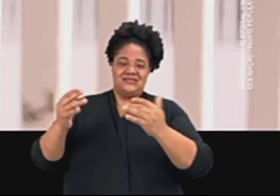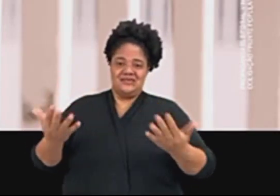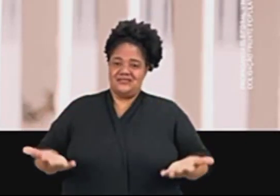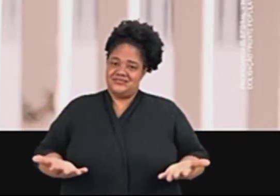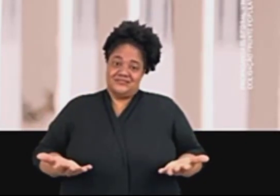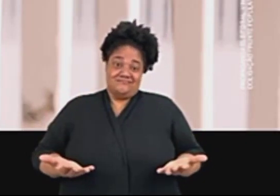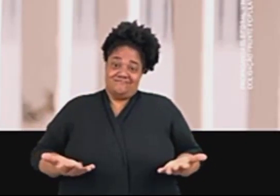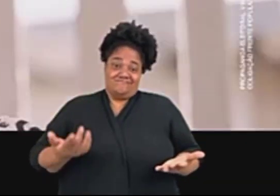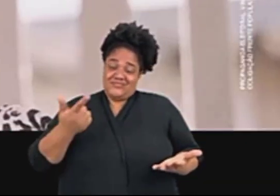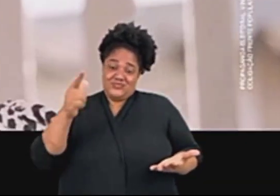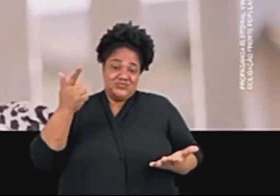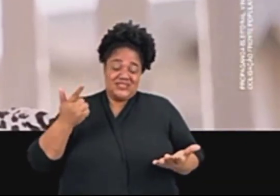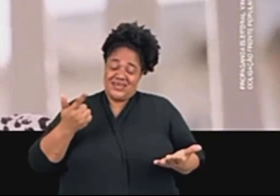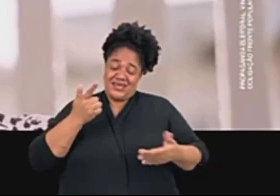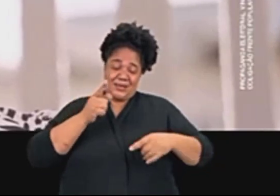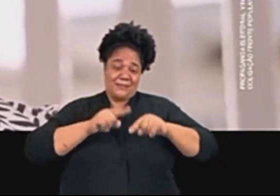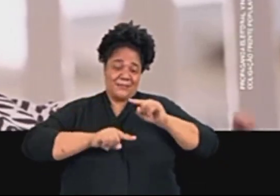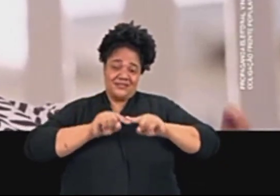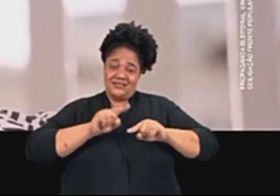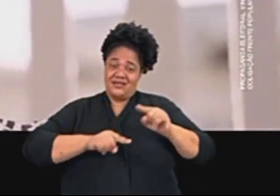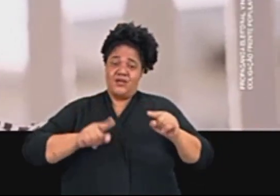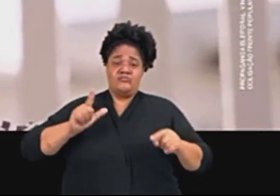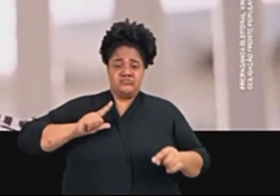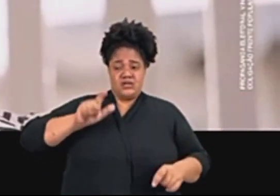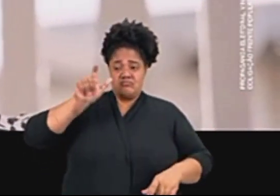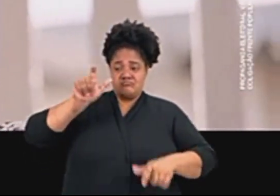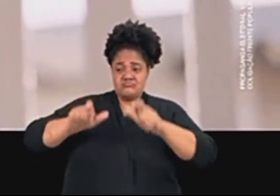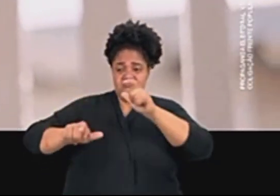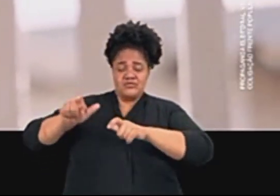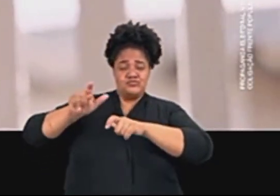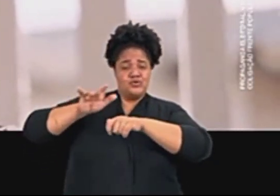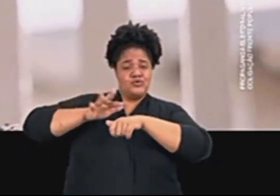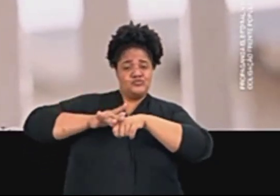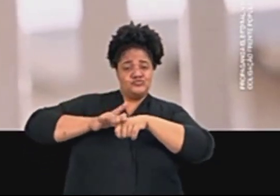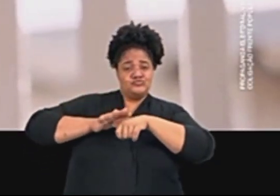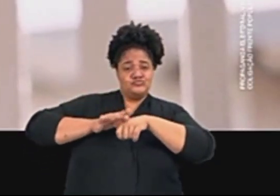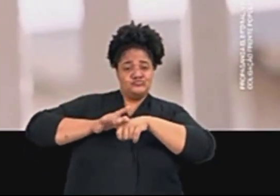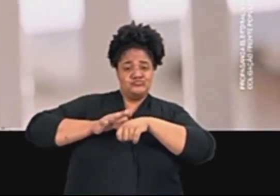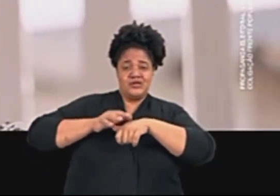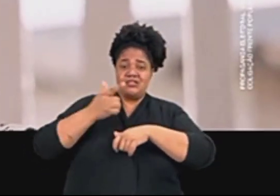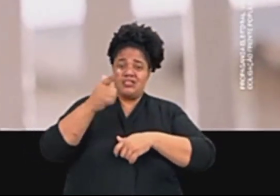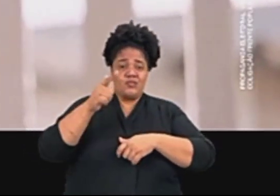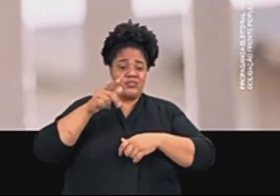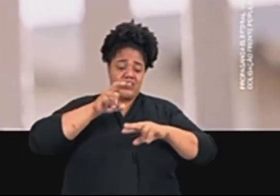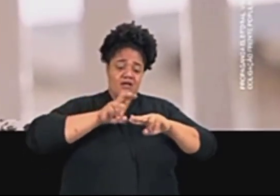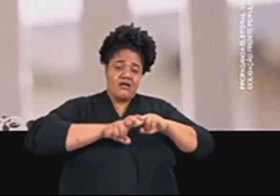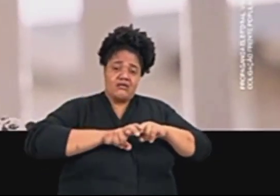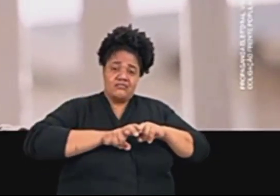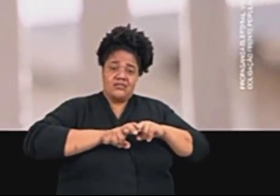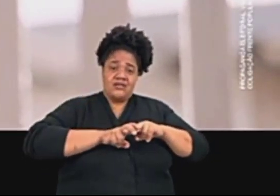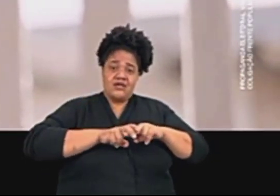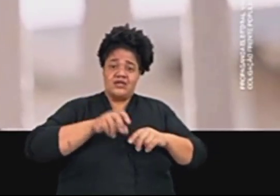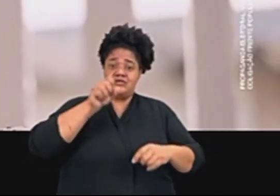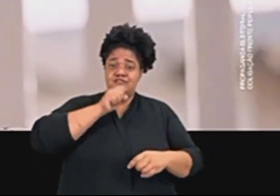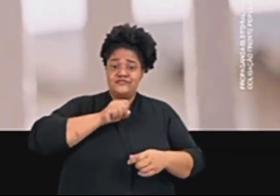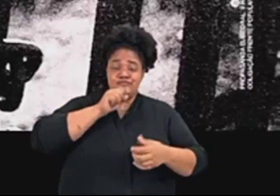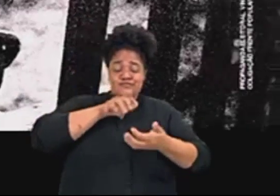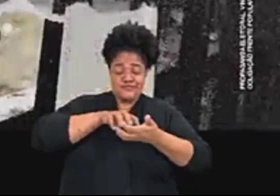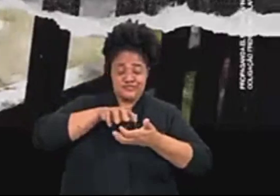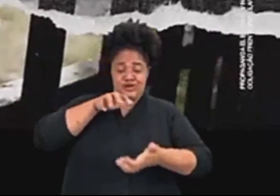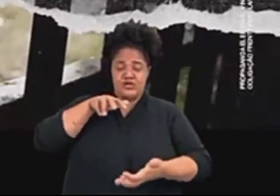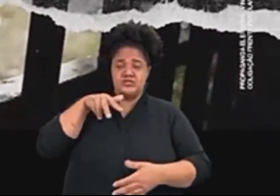comprava o material e hoje tem pacientes que ficam em pé, porque não tem uma cadeira para sentar, idosos que ficam em pé também.